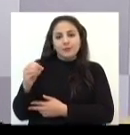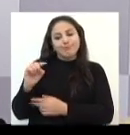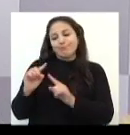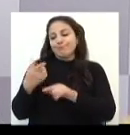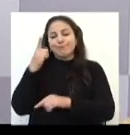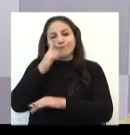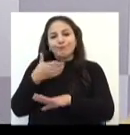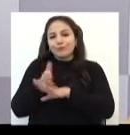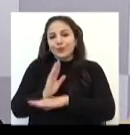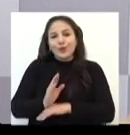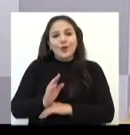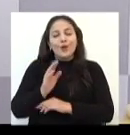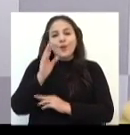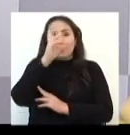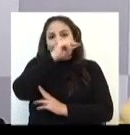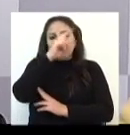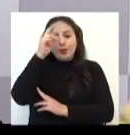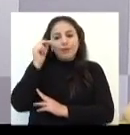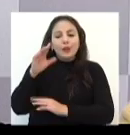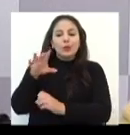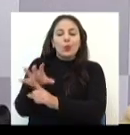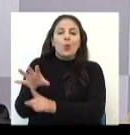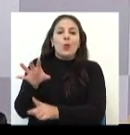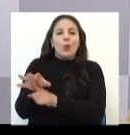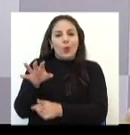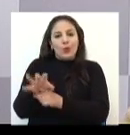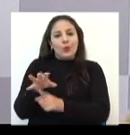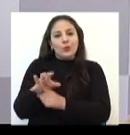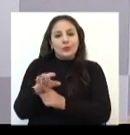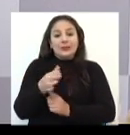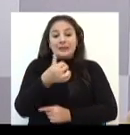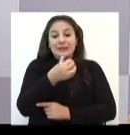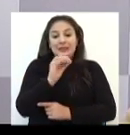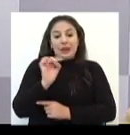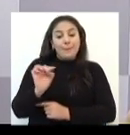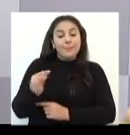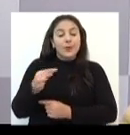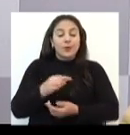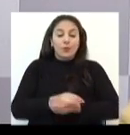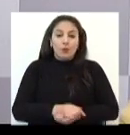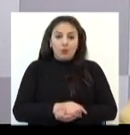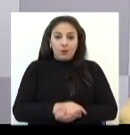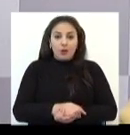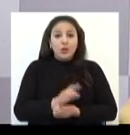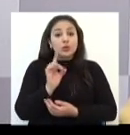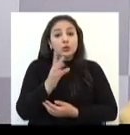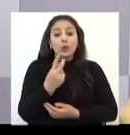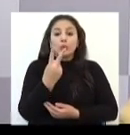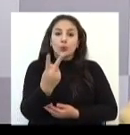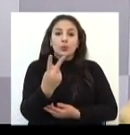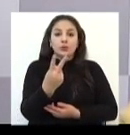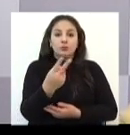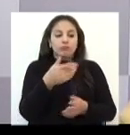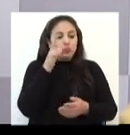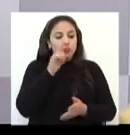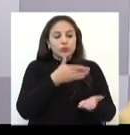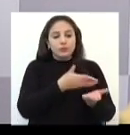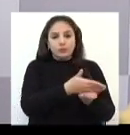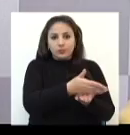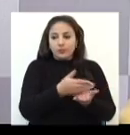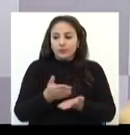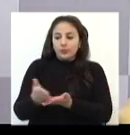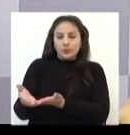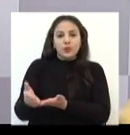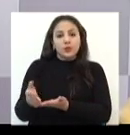o prefeito vetou, mesmo na Romana Góvel também vetou os 60 mil, então foi só duas emendas praticamente aprovadas.